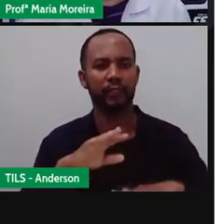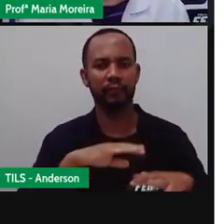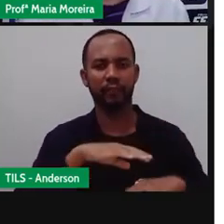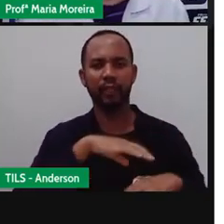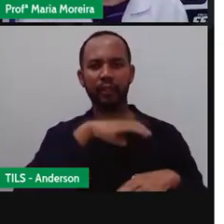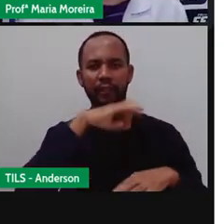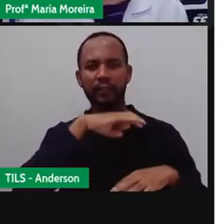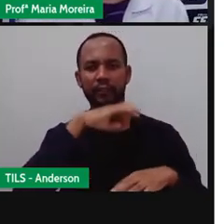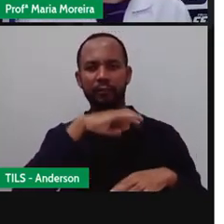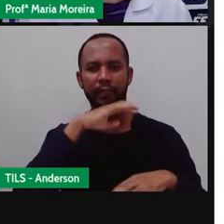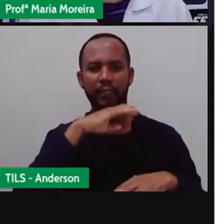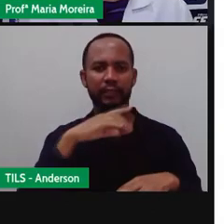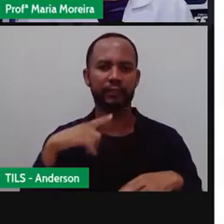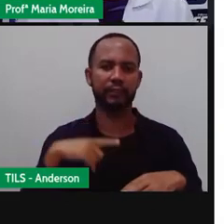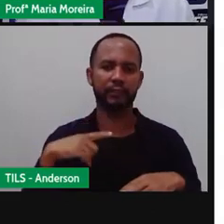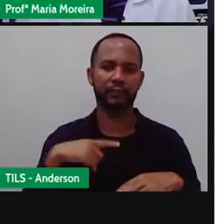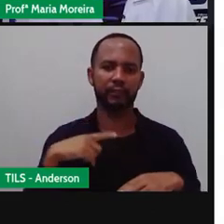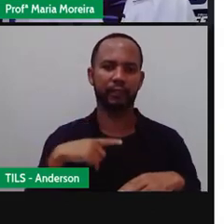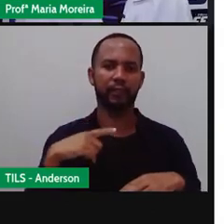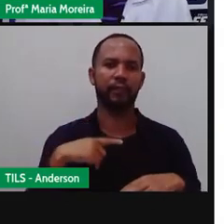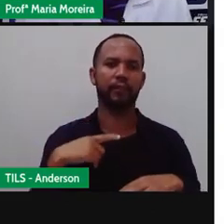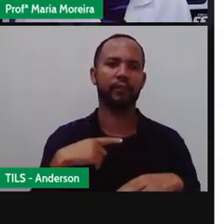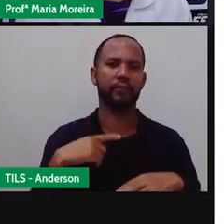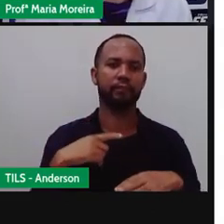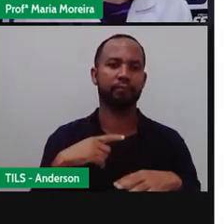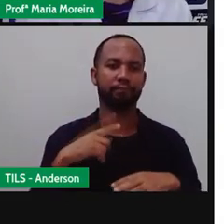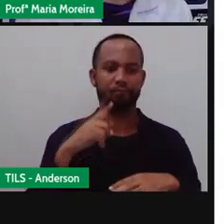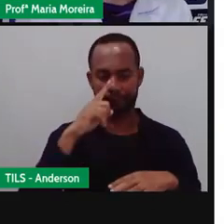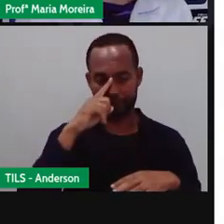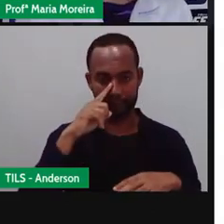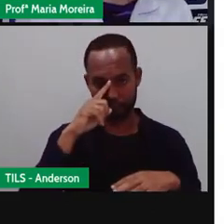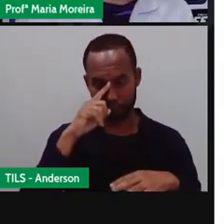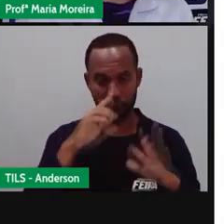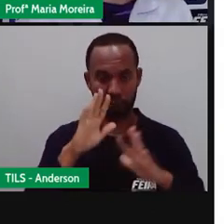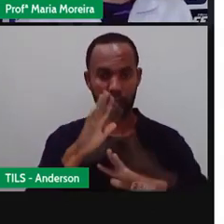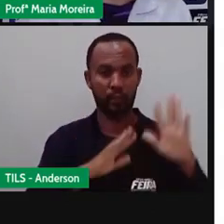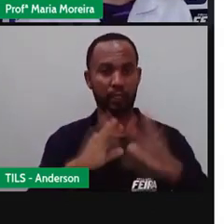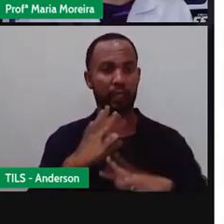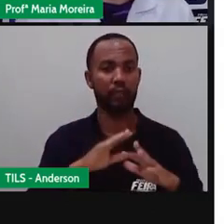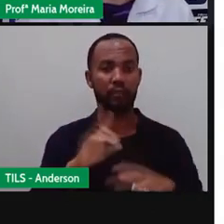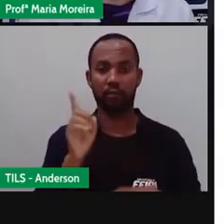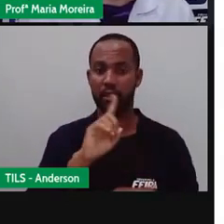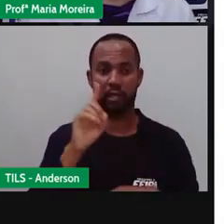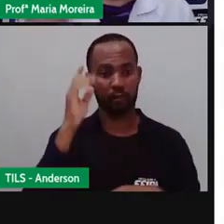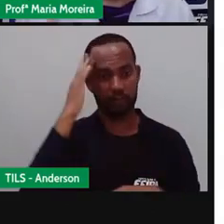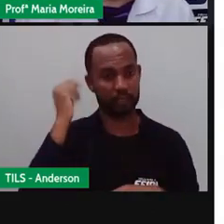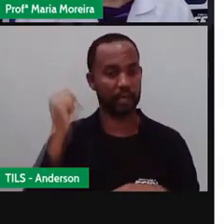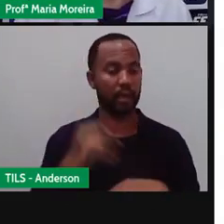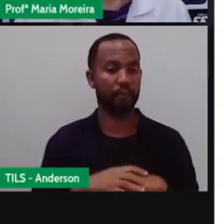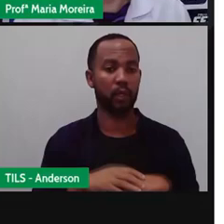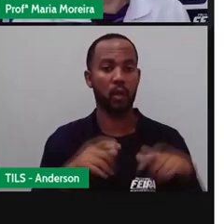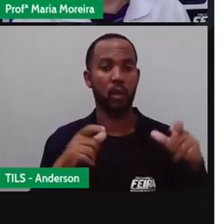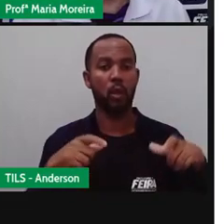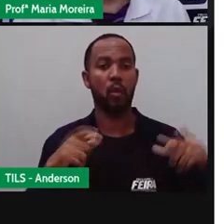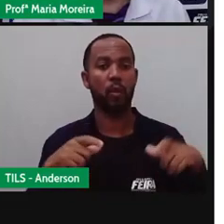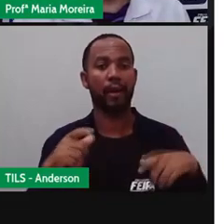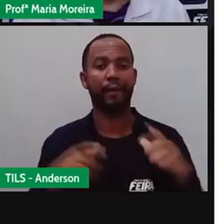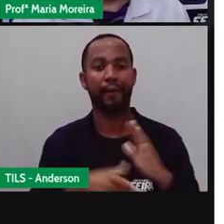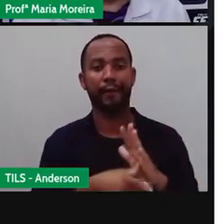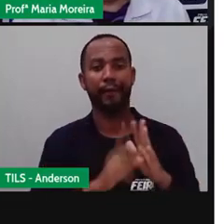invertebrados, esses insetos, né? Porque a gente não sabe exatamente por onde eles passaram